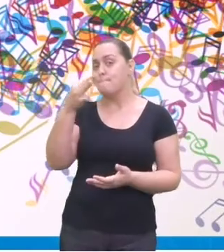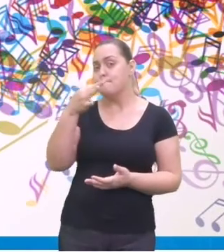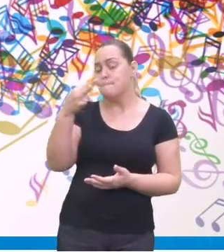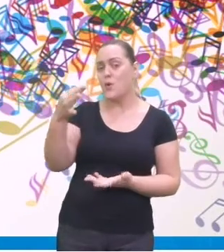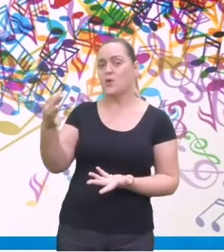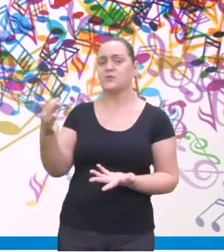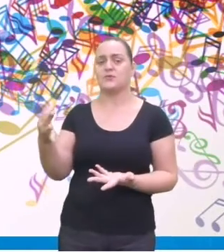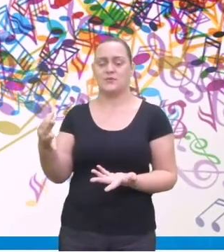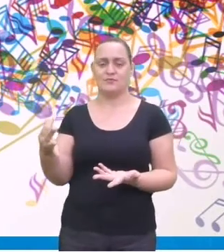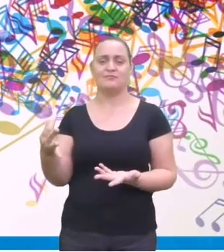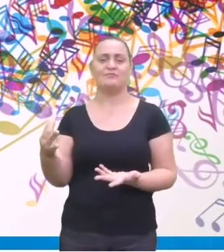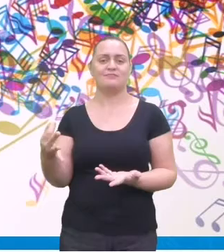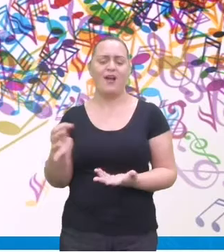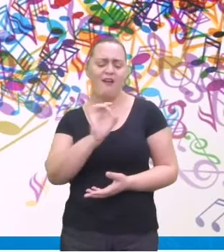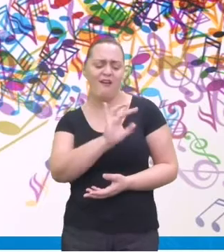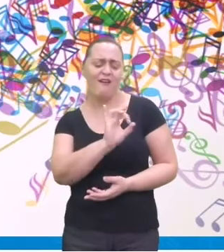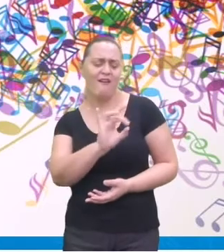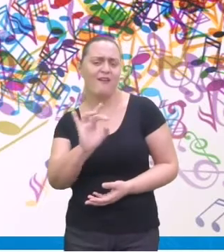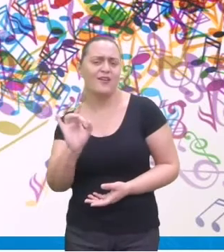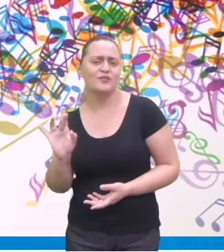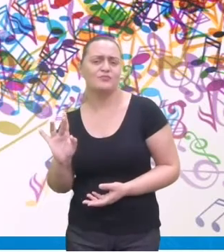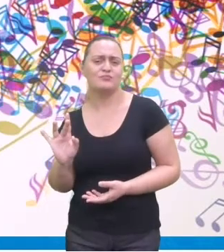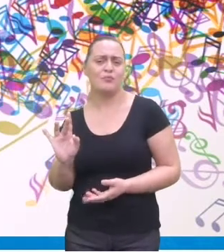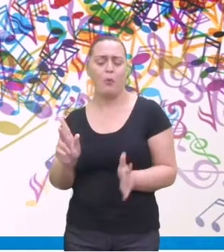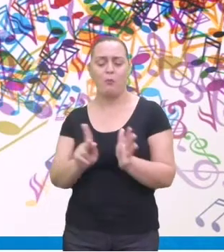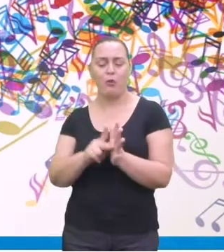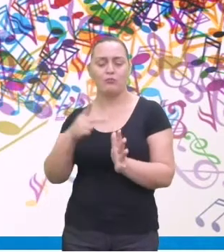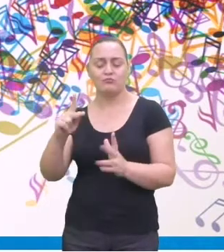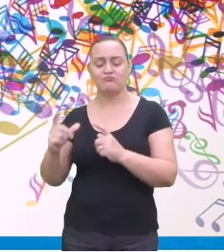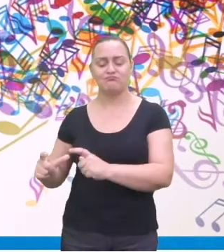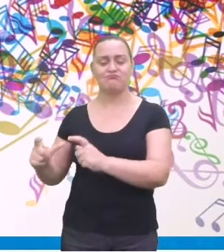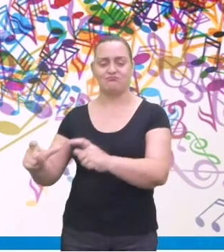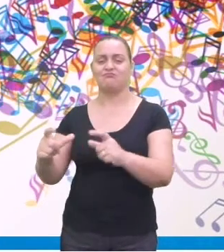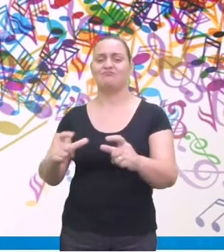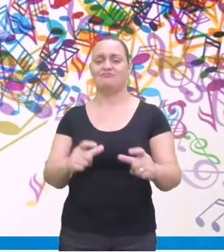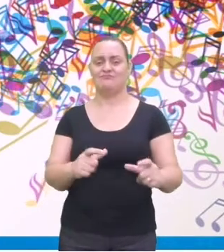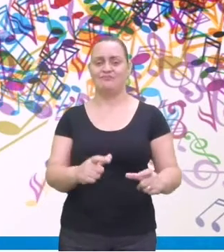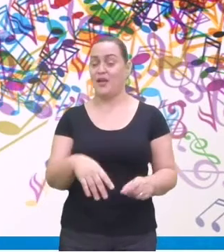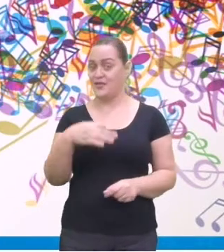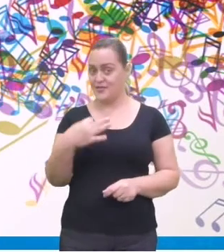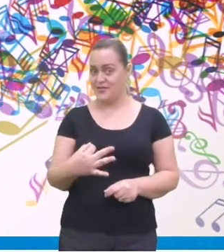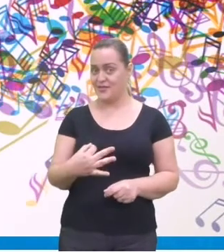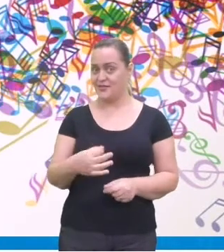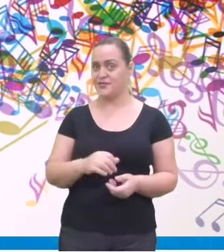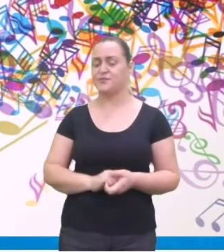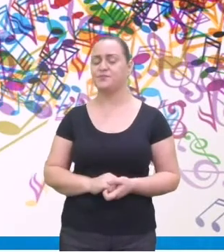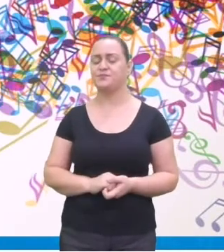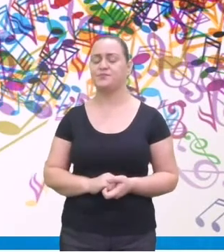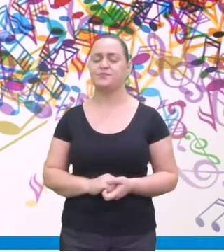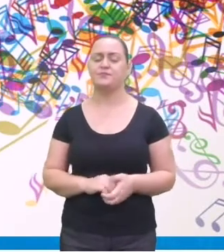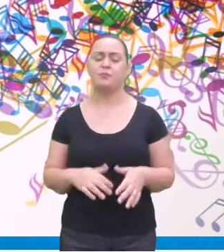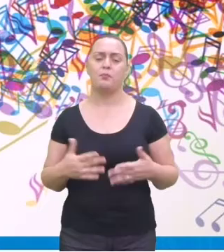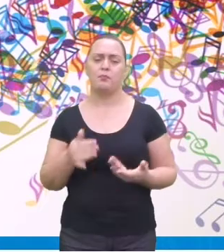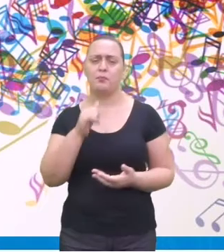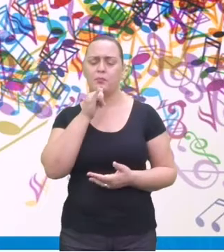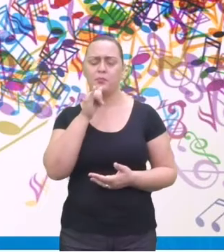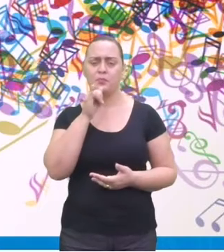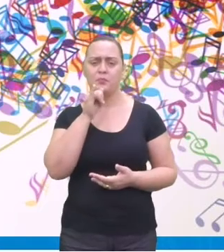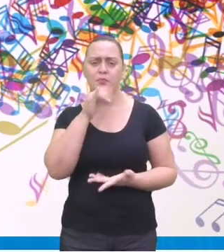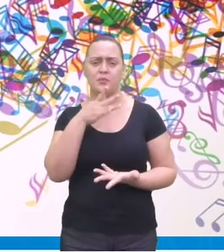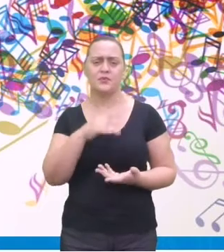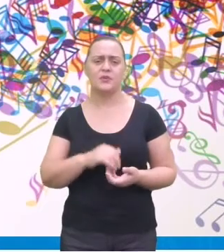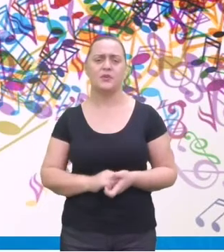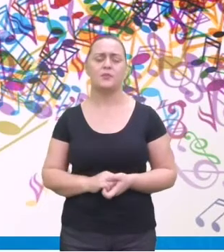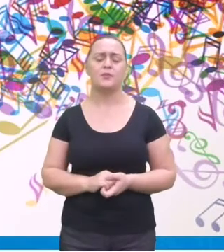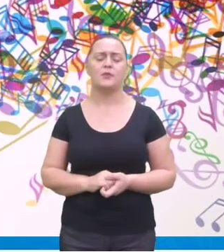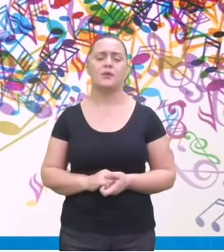caldeirão musical, né? Nós somos um gênero musical. De início, convém dizer que, etimologicamente, o vocabulário gênero,